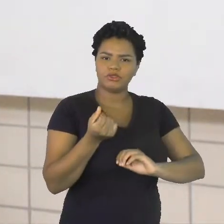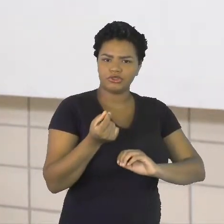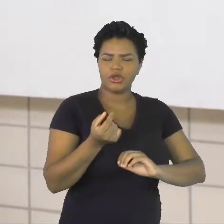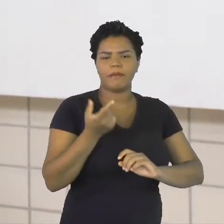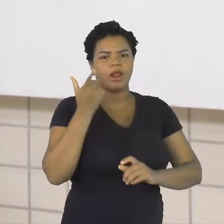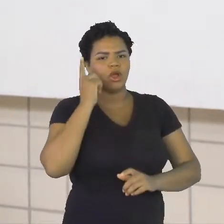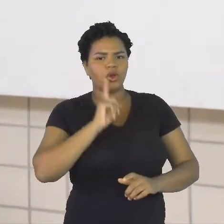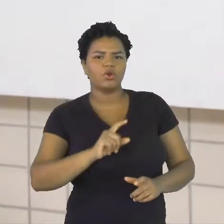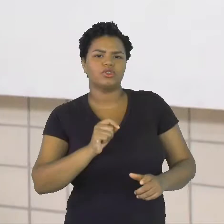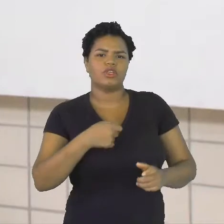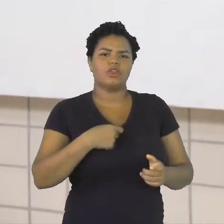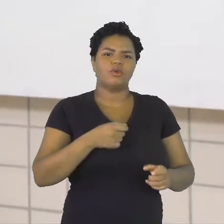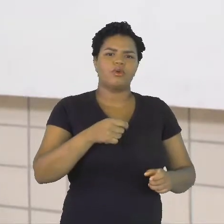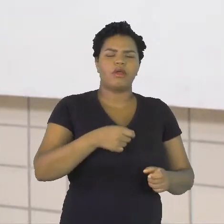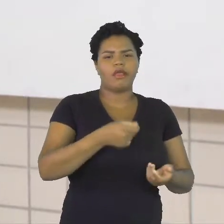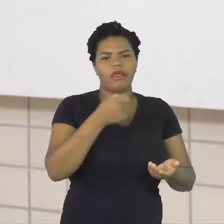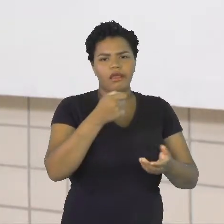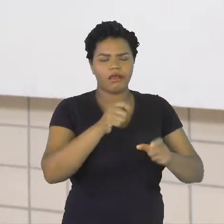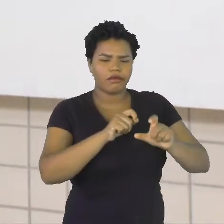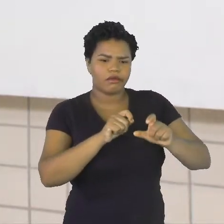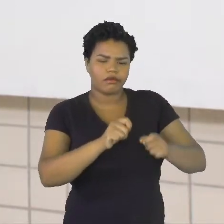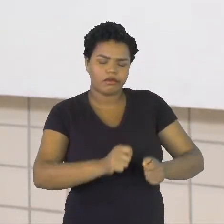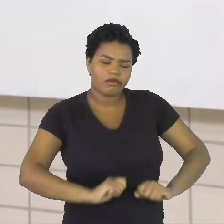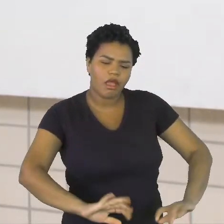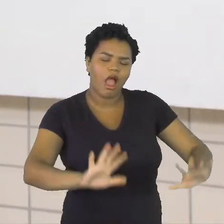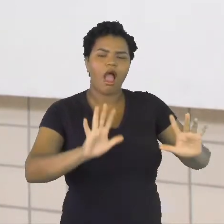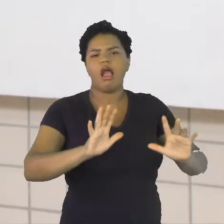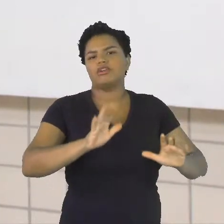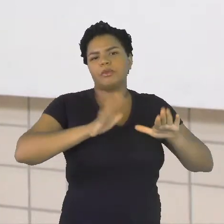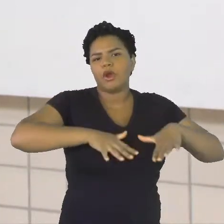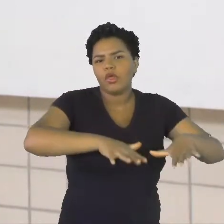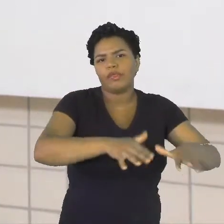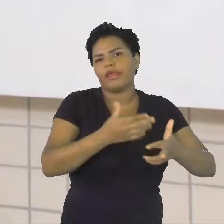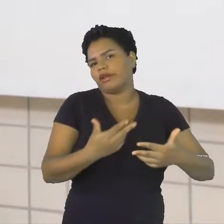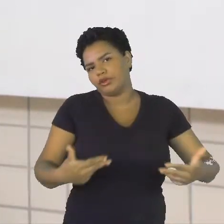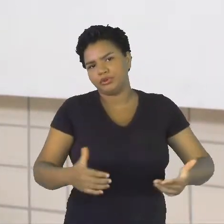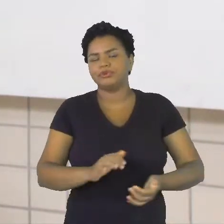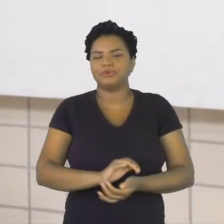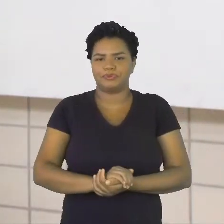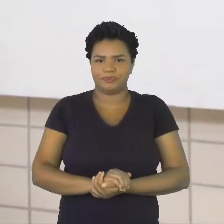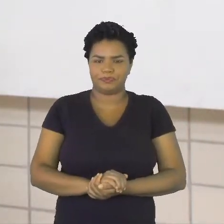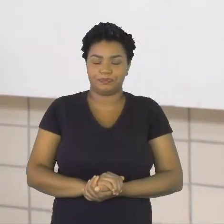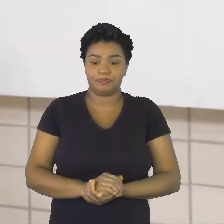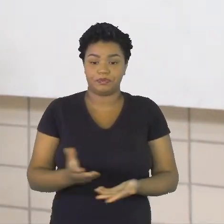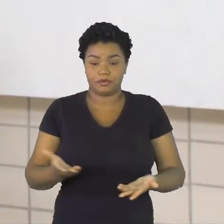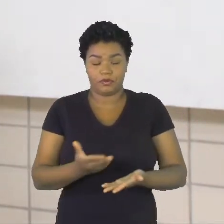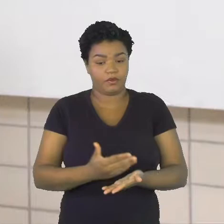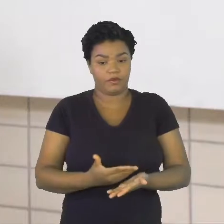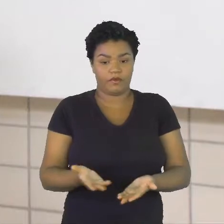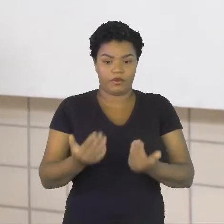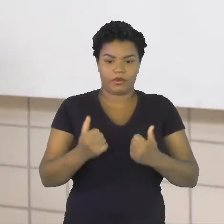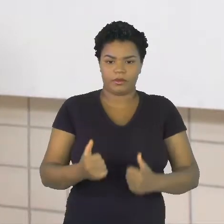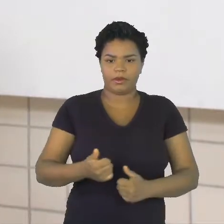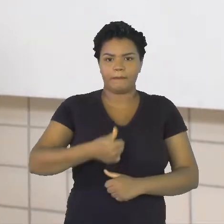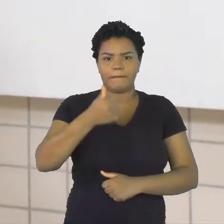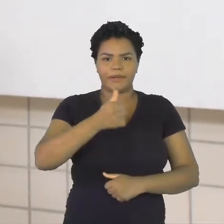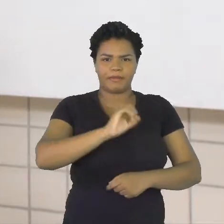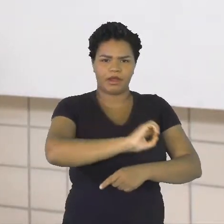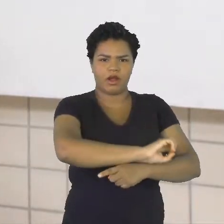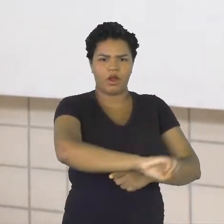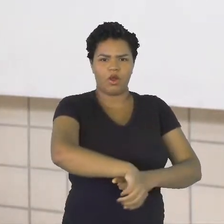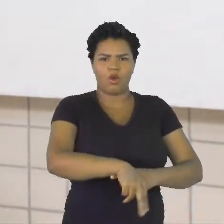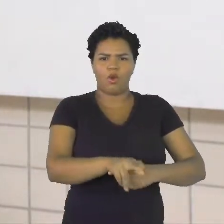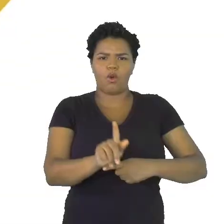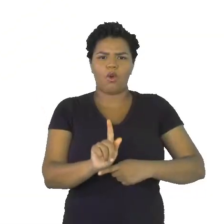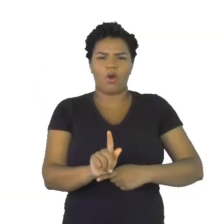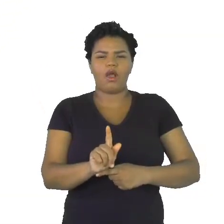as suas campanhas, os protestos, tá bom? Agora sim, vamos lá. A primeira ONG que eu trouxe, ela